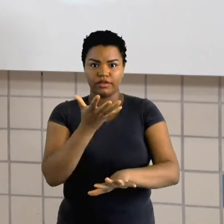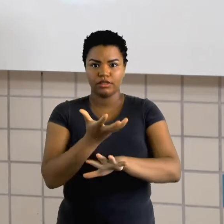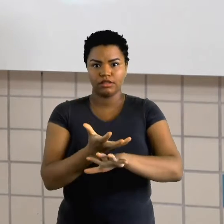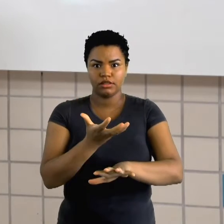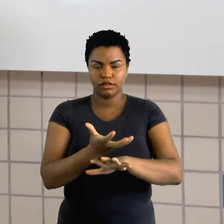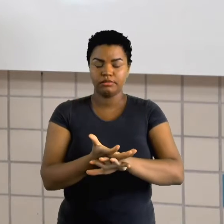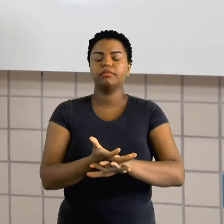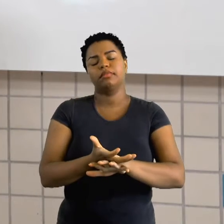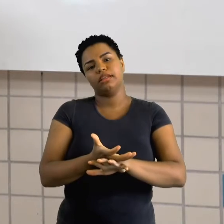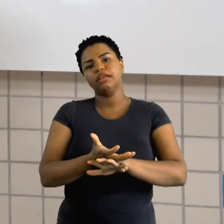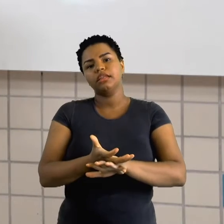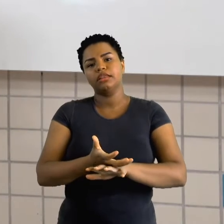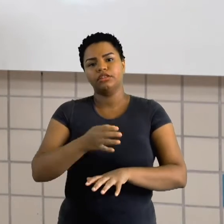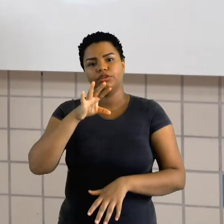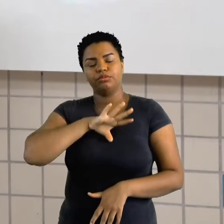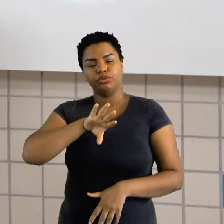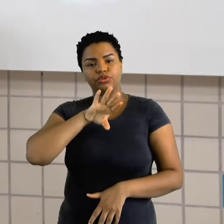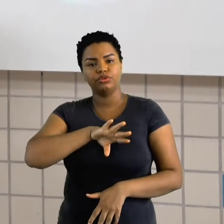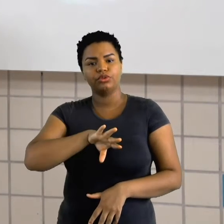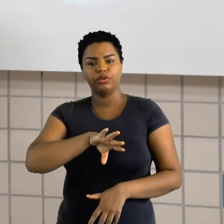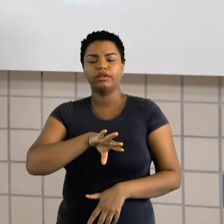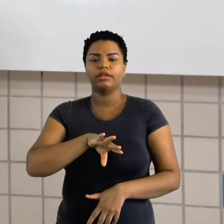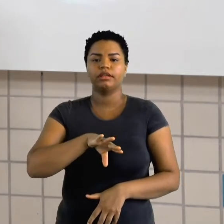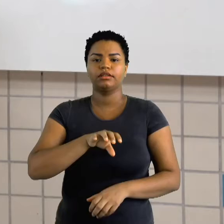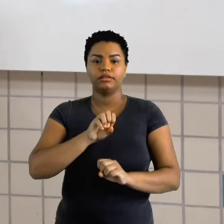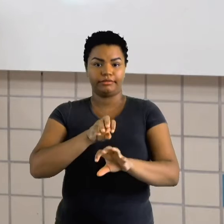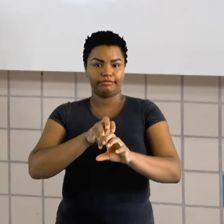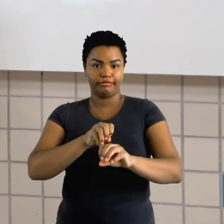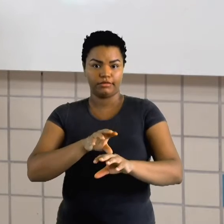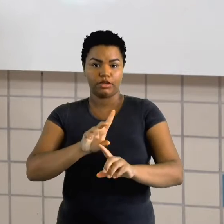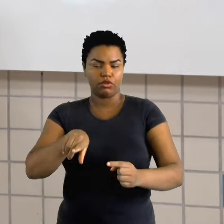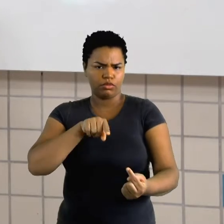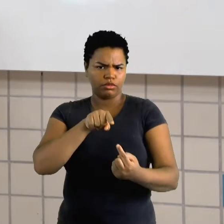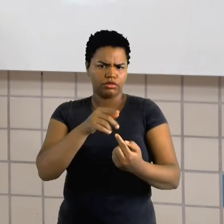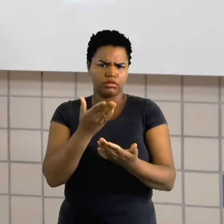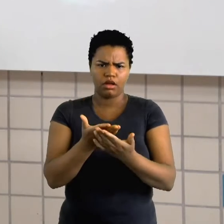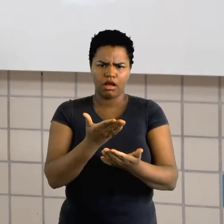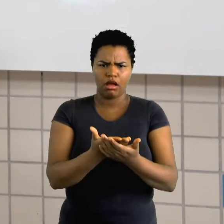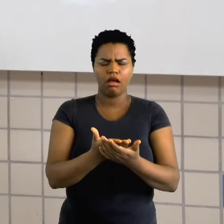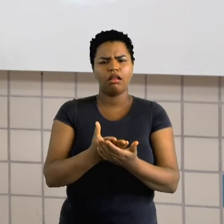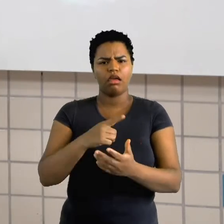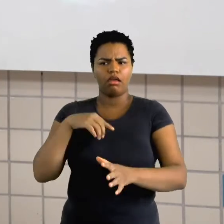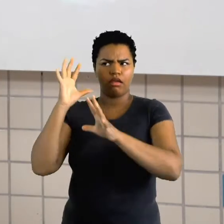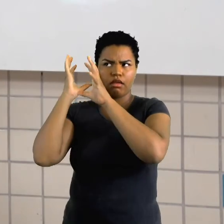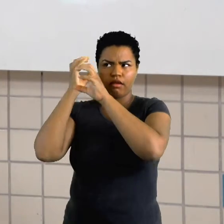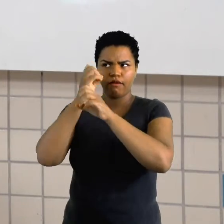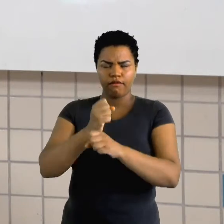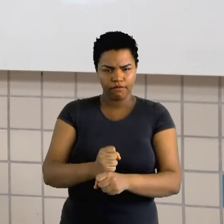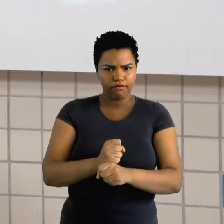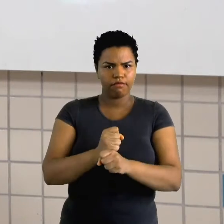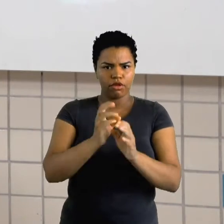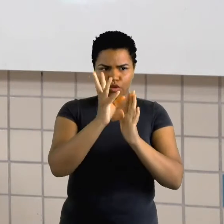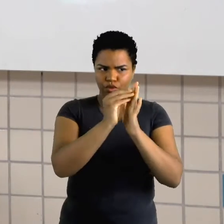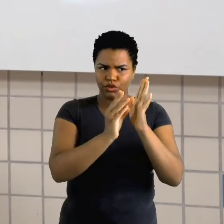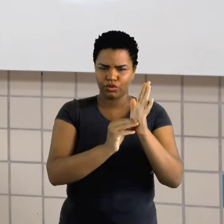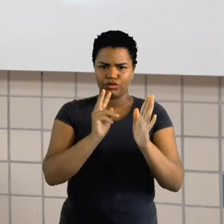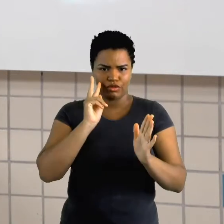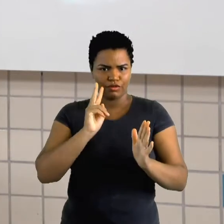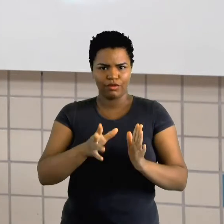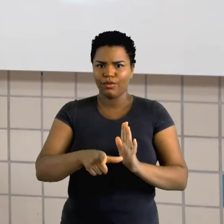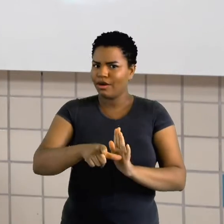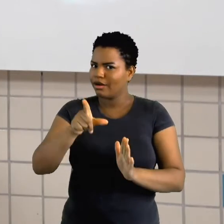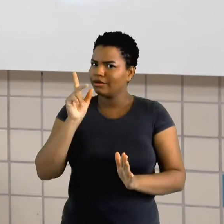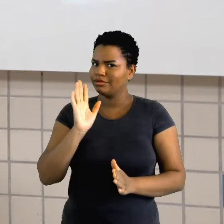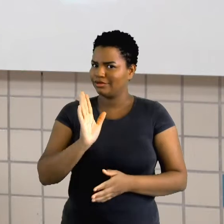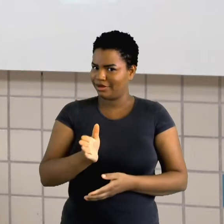língua portuguesa. O objetivo dessas aulas são rever conteúdos já revistos anteriormente, sendo assim,